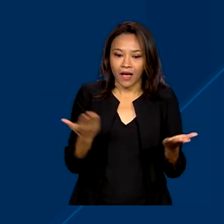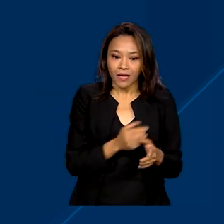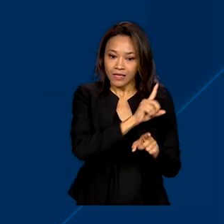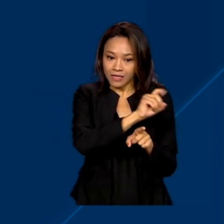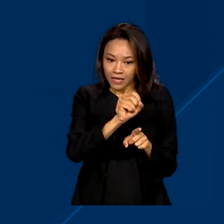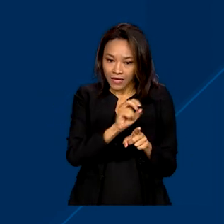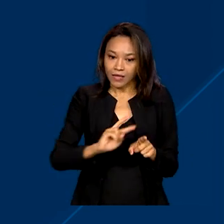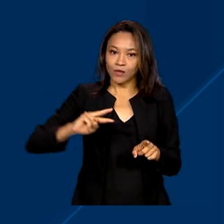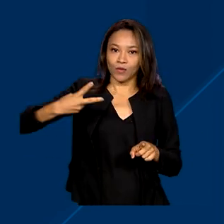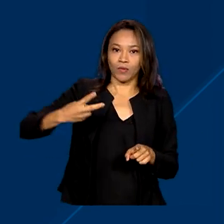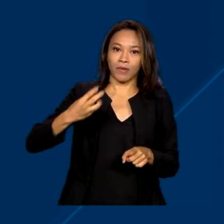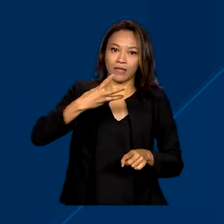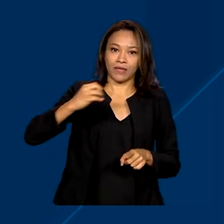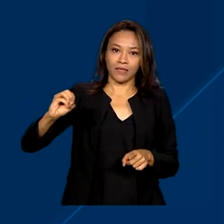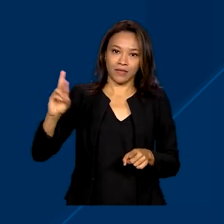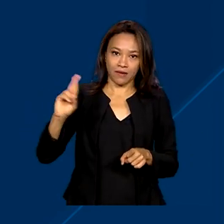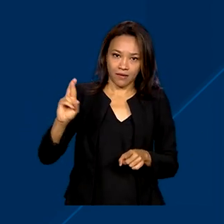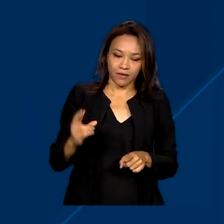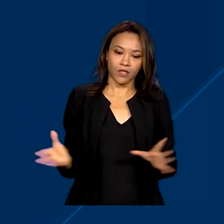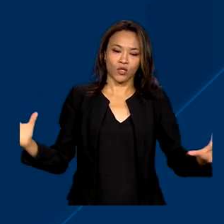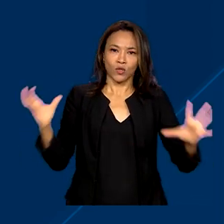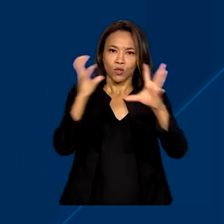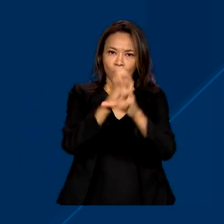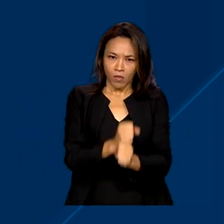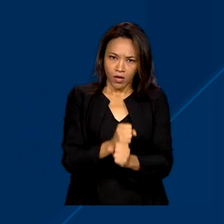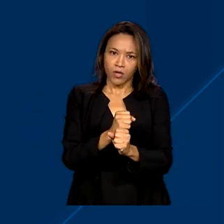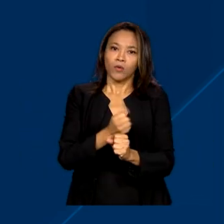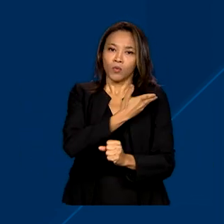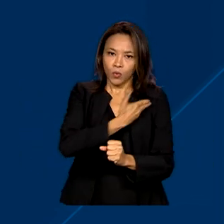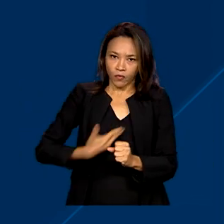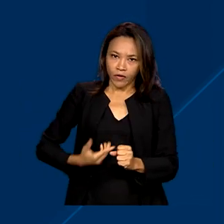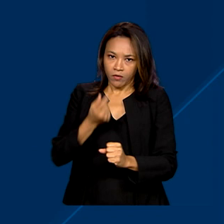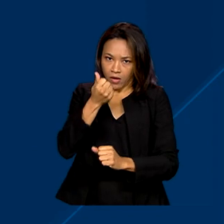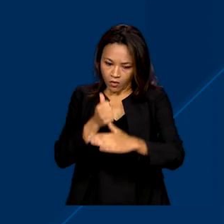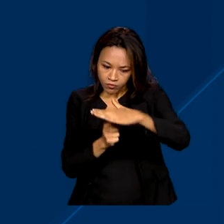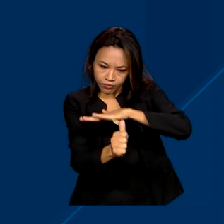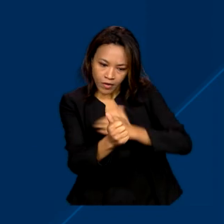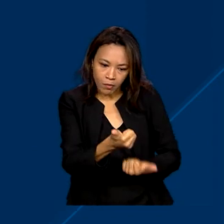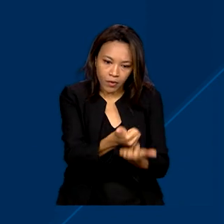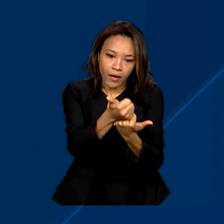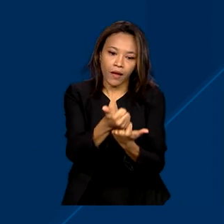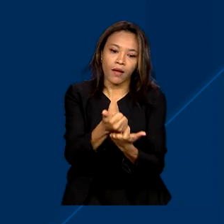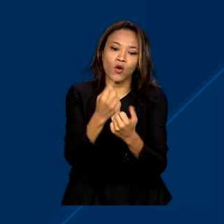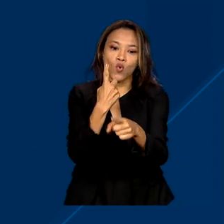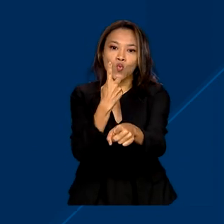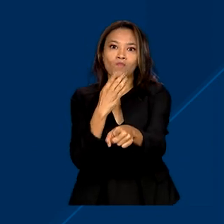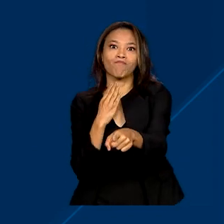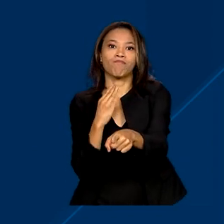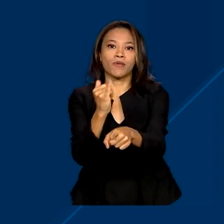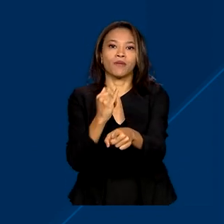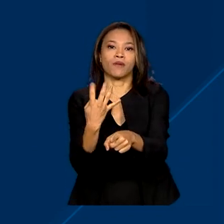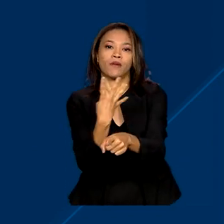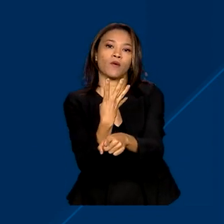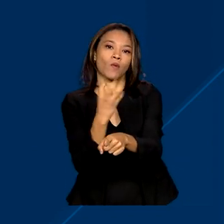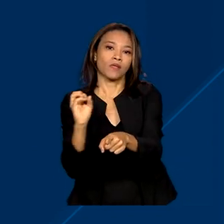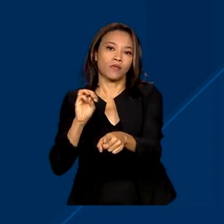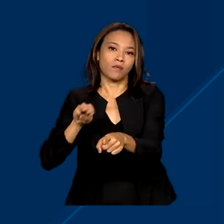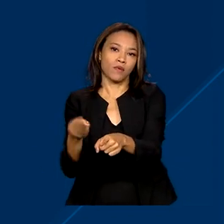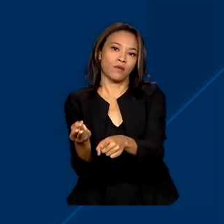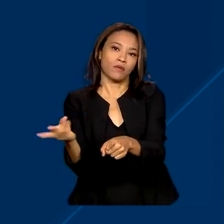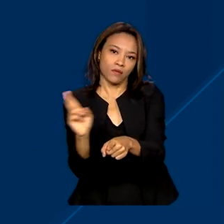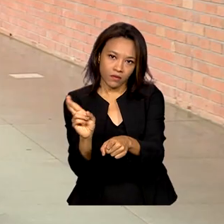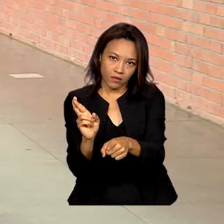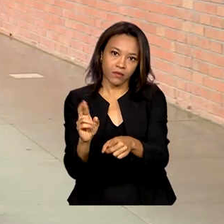R$ O investimento total do governo, com o aumento nas bolsas, é de mais de R 1.400.000.000.